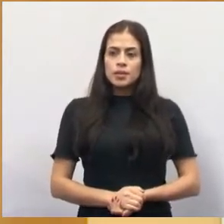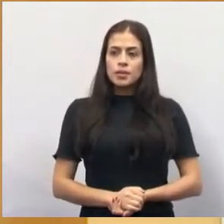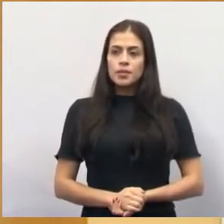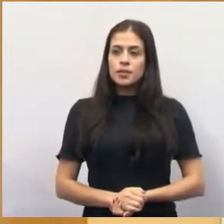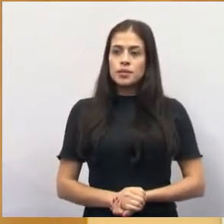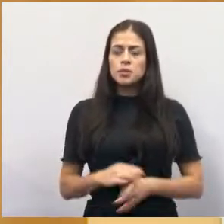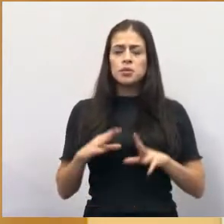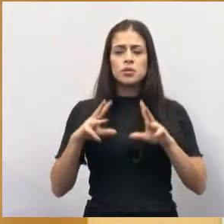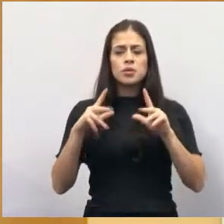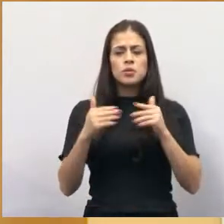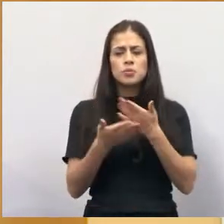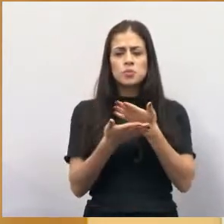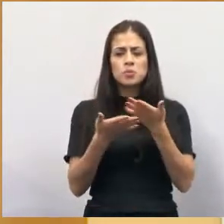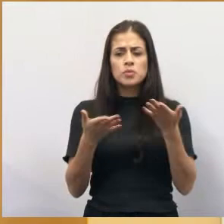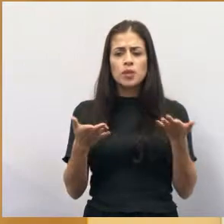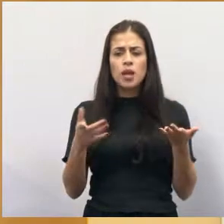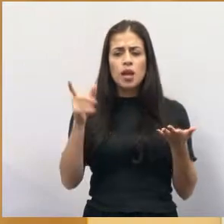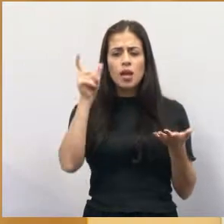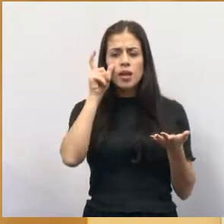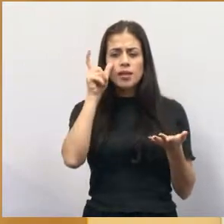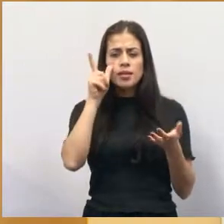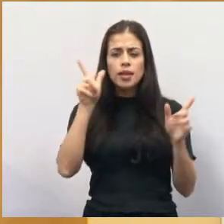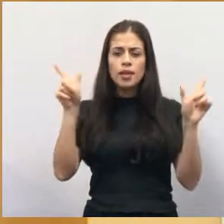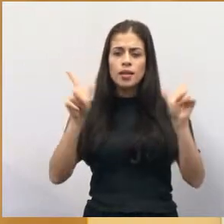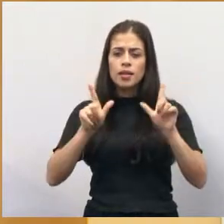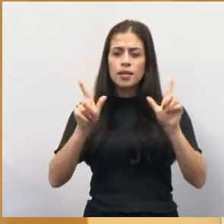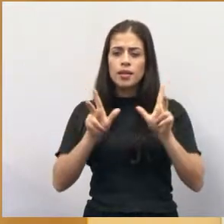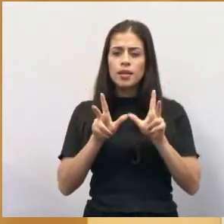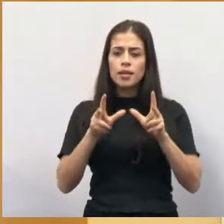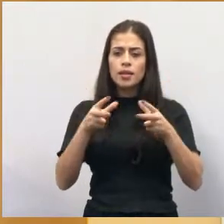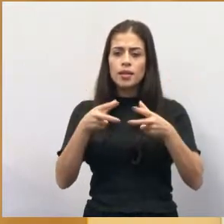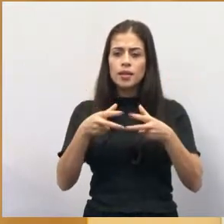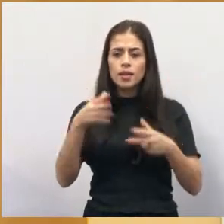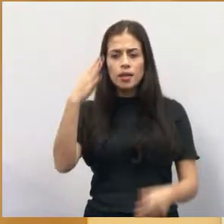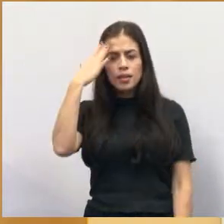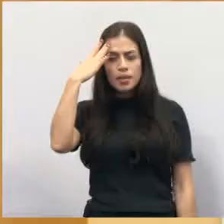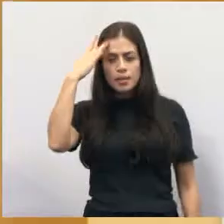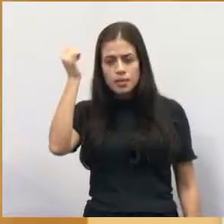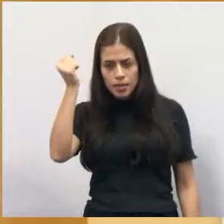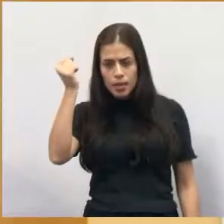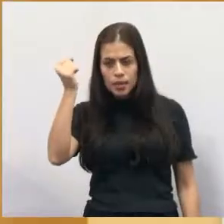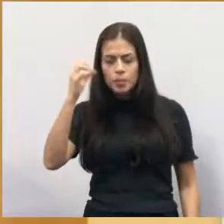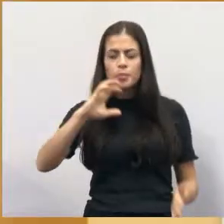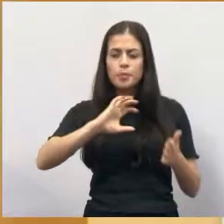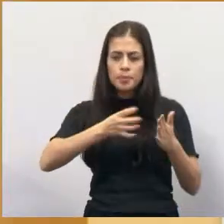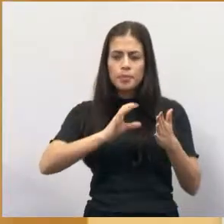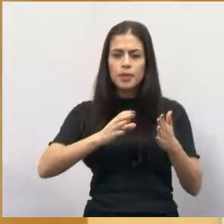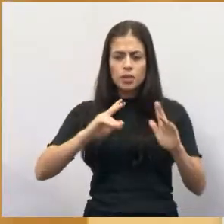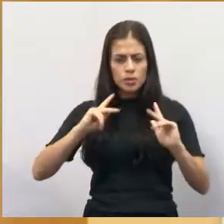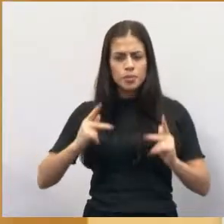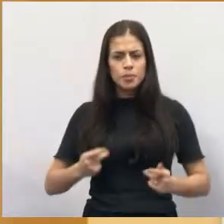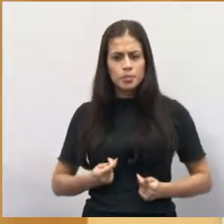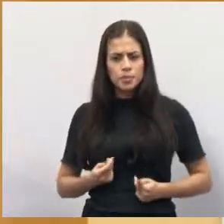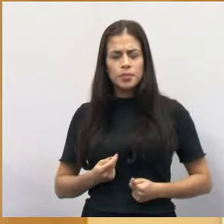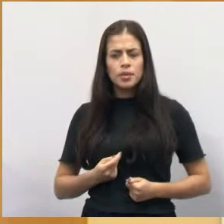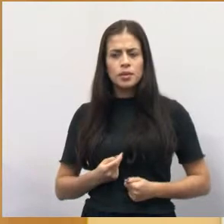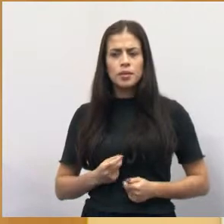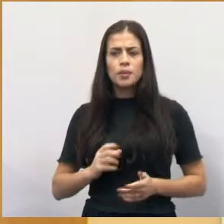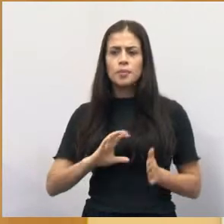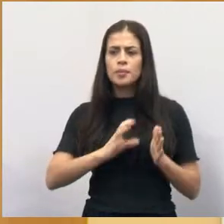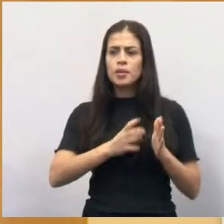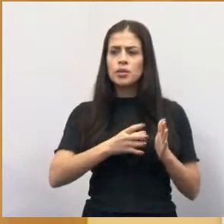vocês que assistem à TV Câmara sabem o partido do qual pertenço, que é o Partido dos